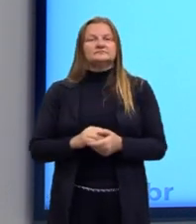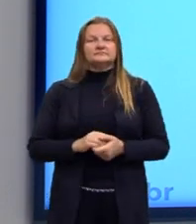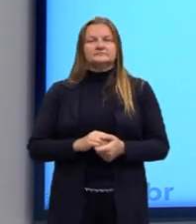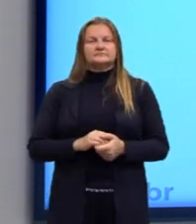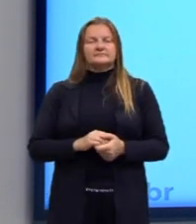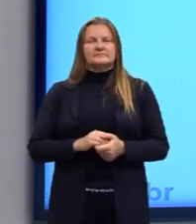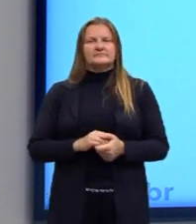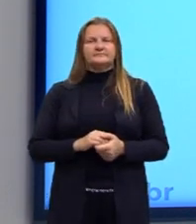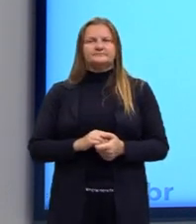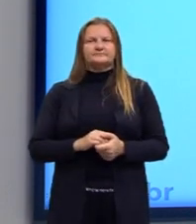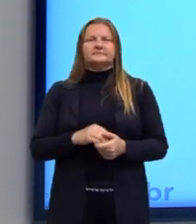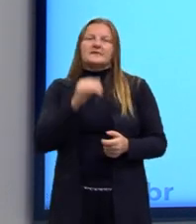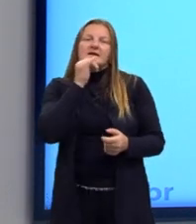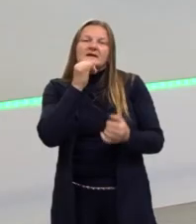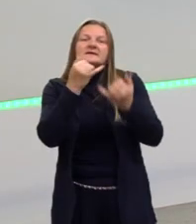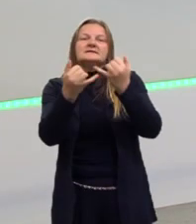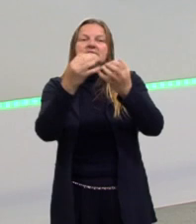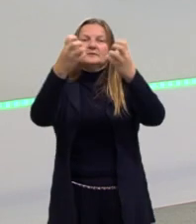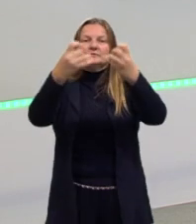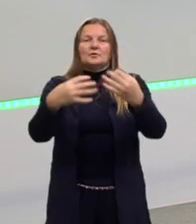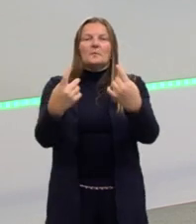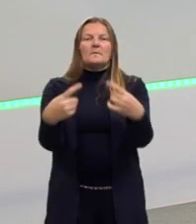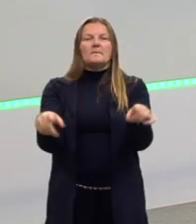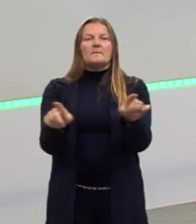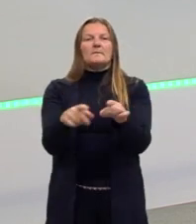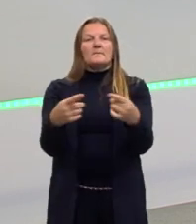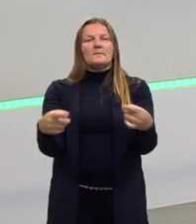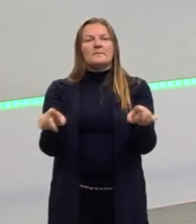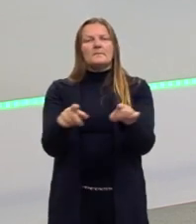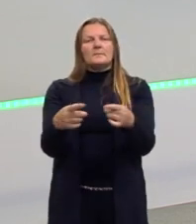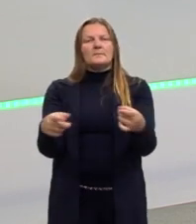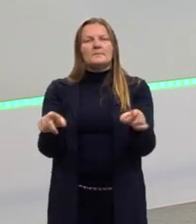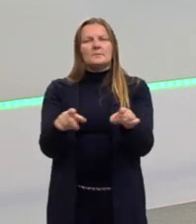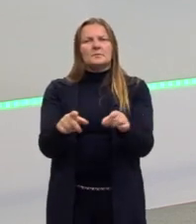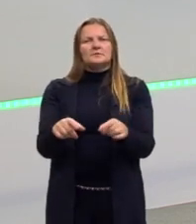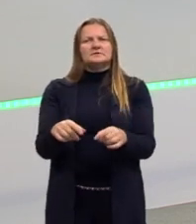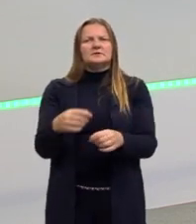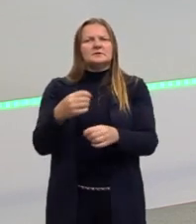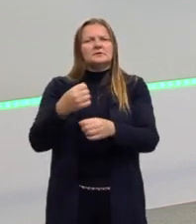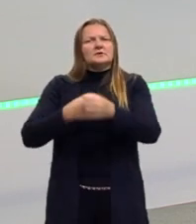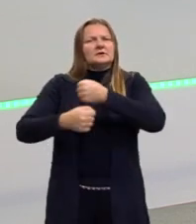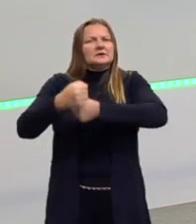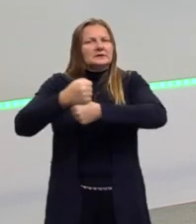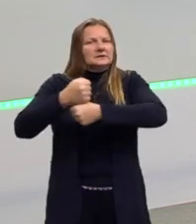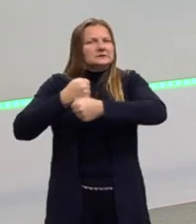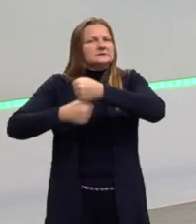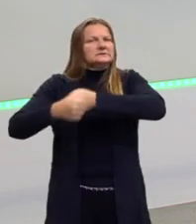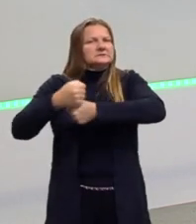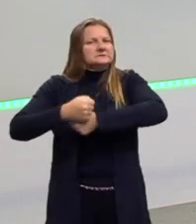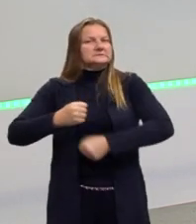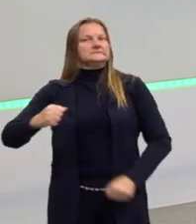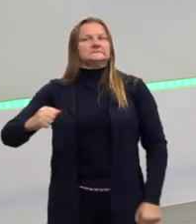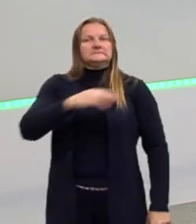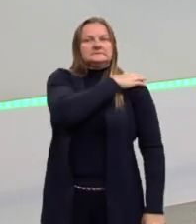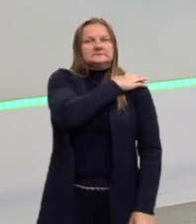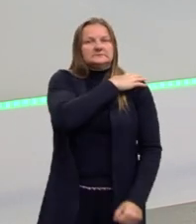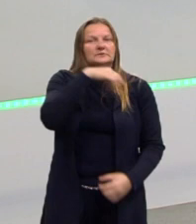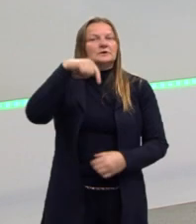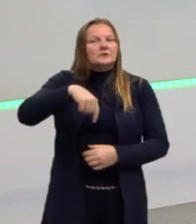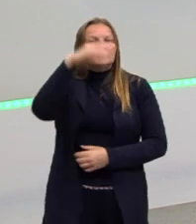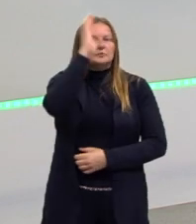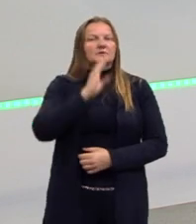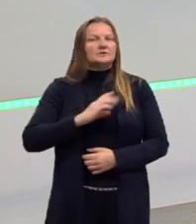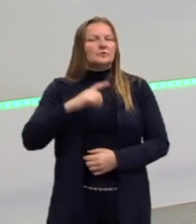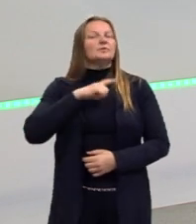Por exemplo, nós pegarmos as músicas dos anos da ditadura no Brasil, as músicas se propõem a um